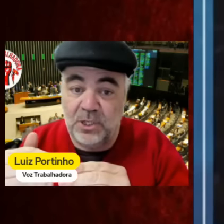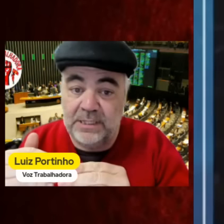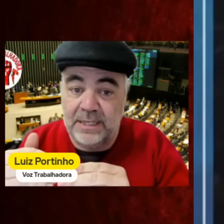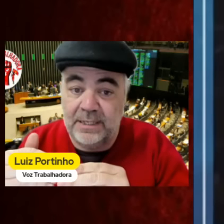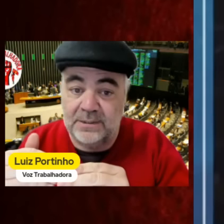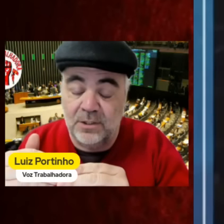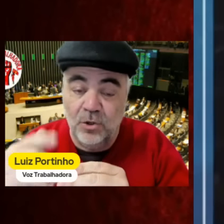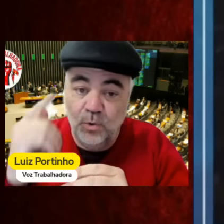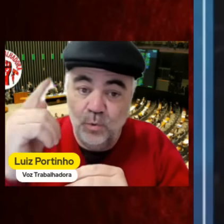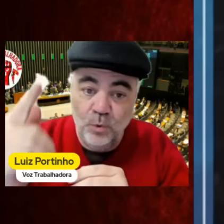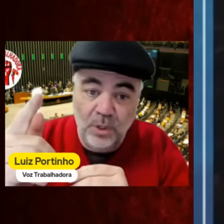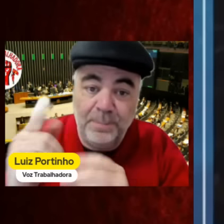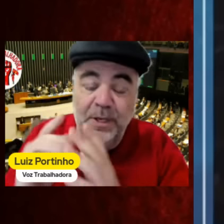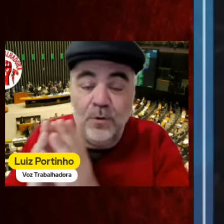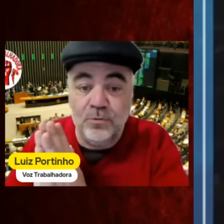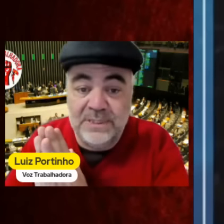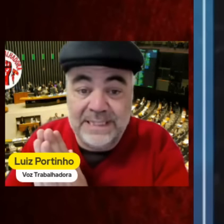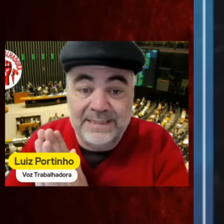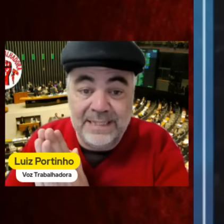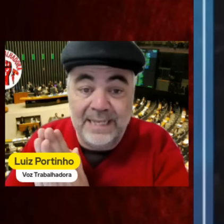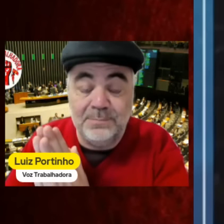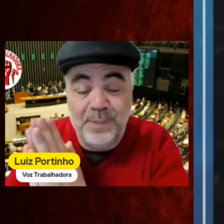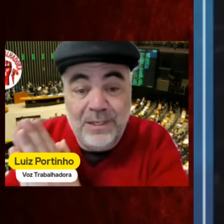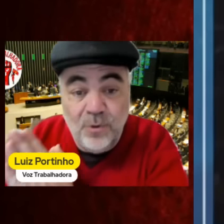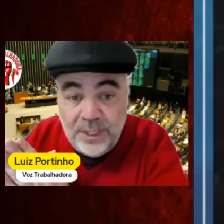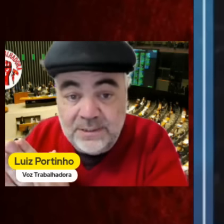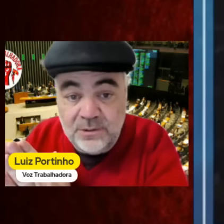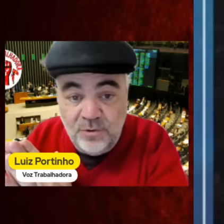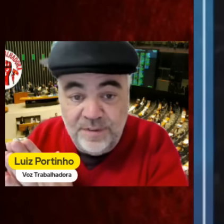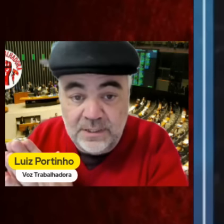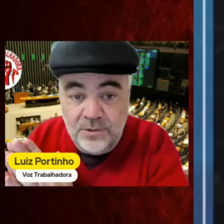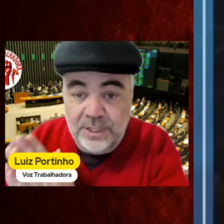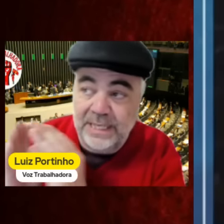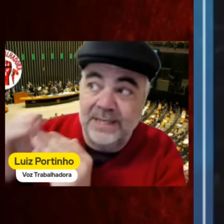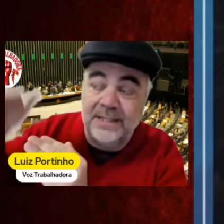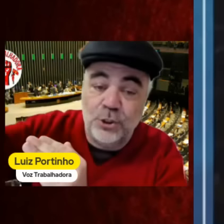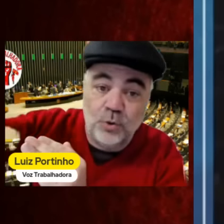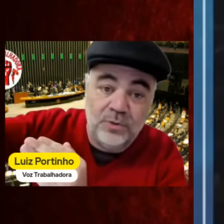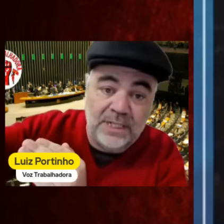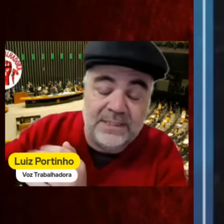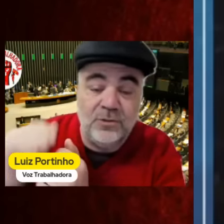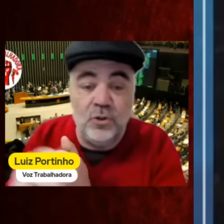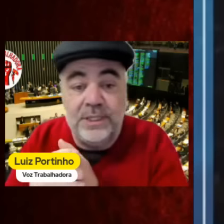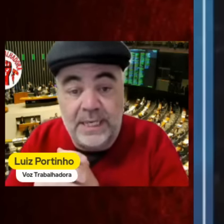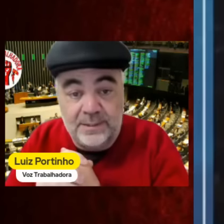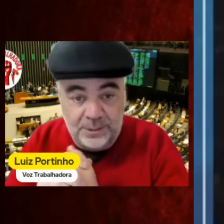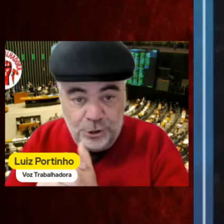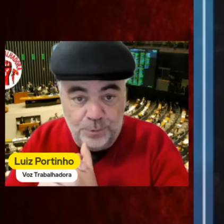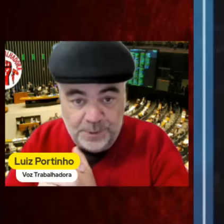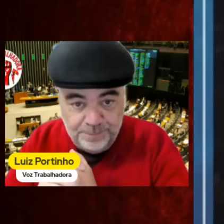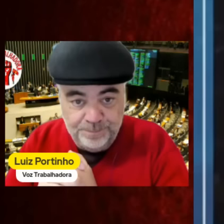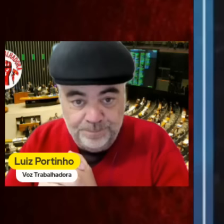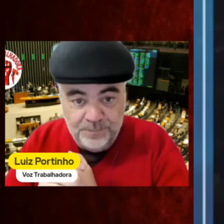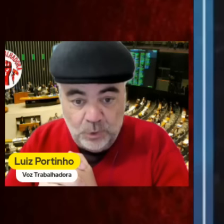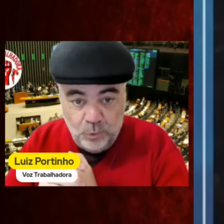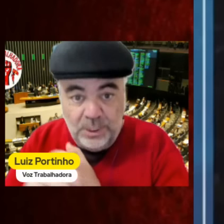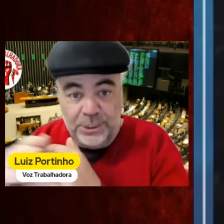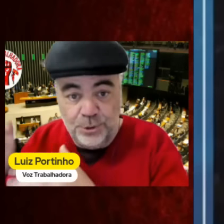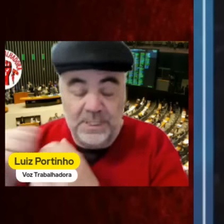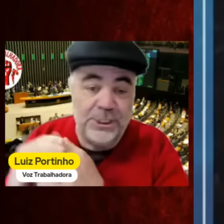reservas monetárias. O Lula pegou com 16 bilhões do Fernando Henrique e deixou com 380, Dilma.